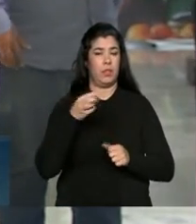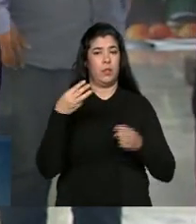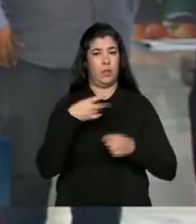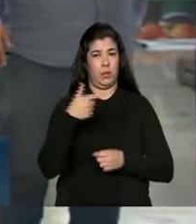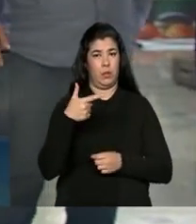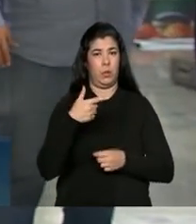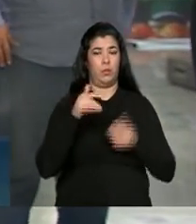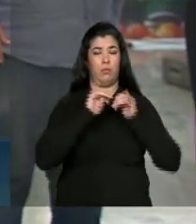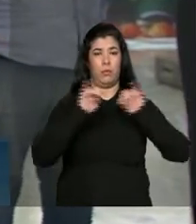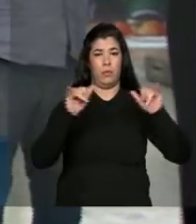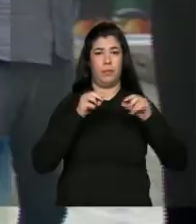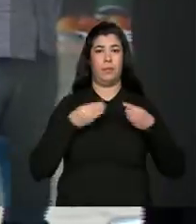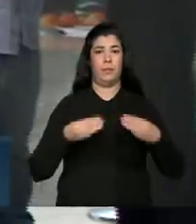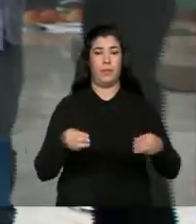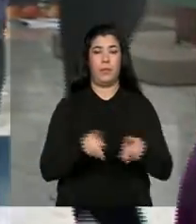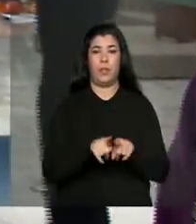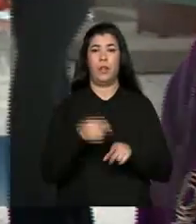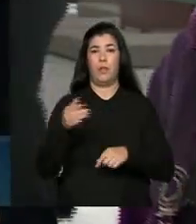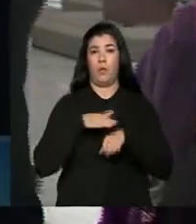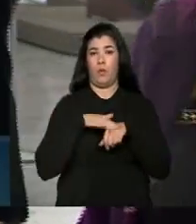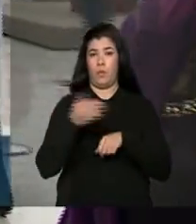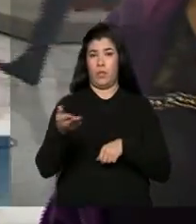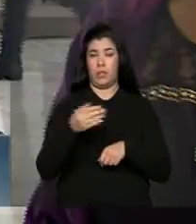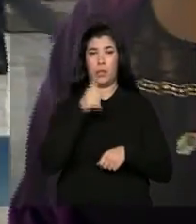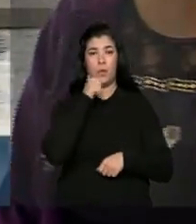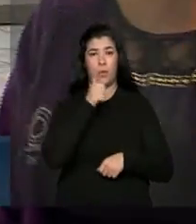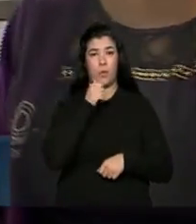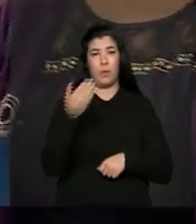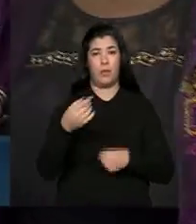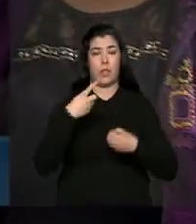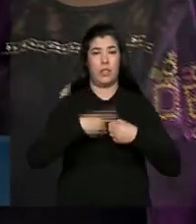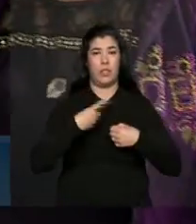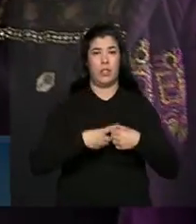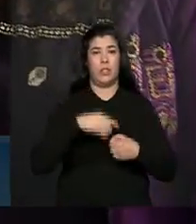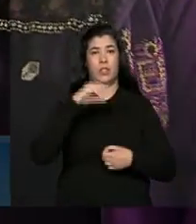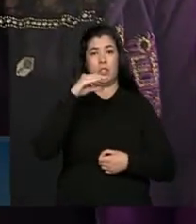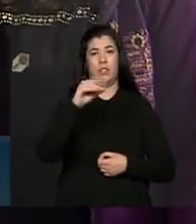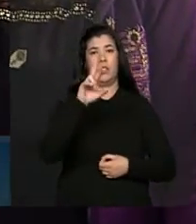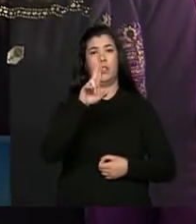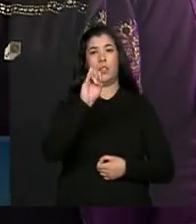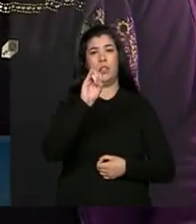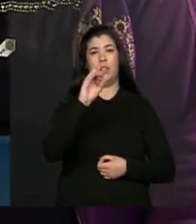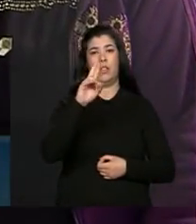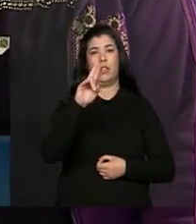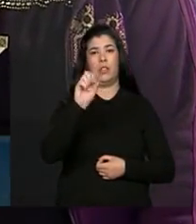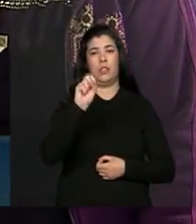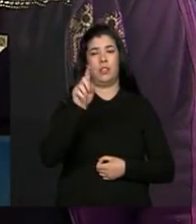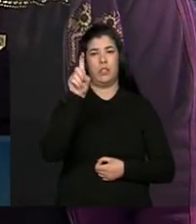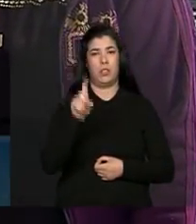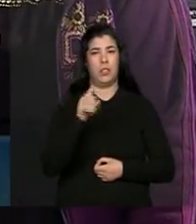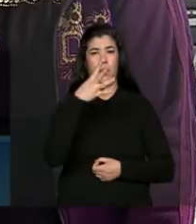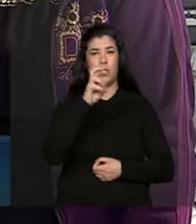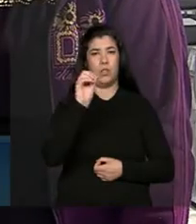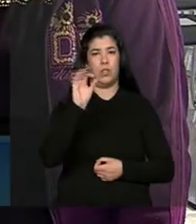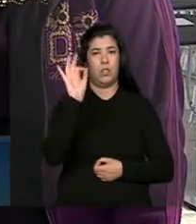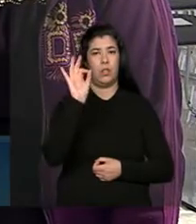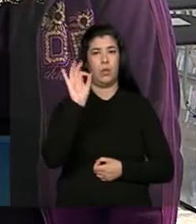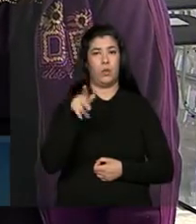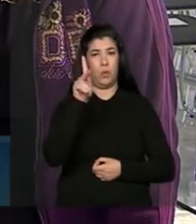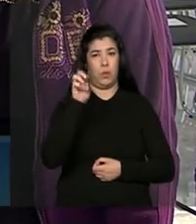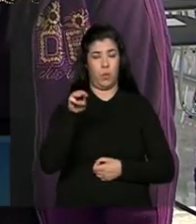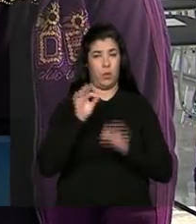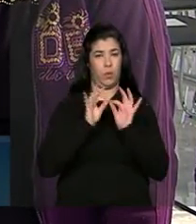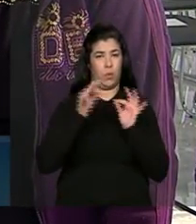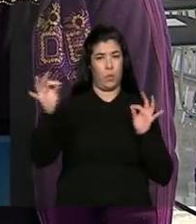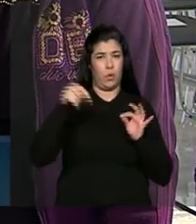Ministério. Eu vou conversar agora com uma agricultora familiar da cidade de Crixás, em Goiás, a cerca de 450 quilômetros aqui de Brasília,